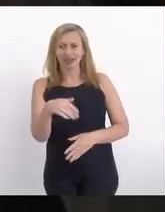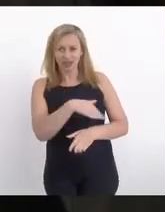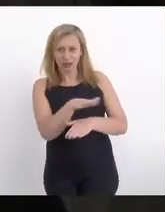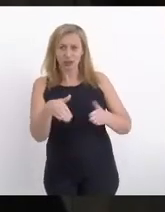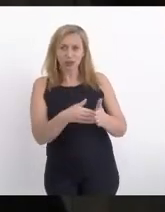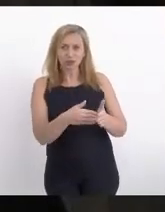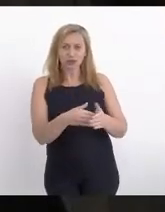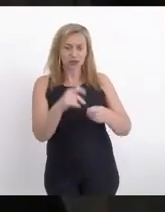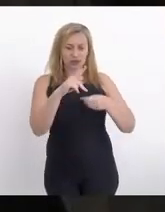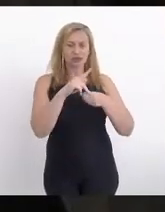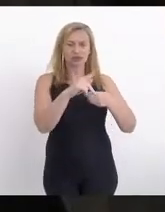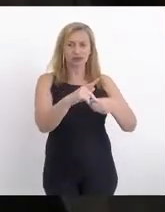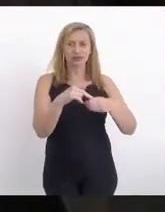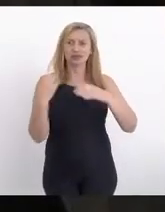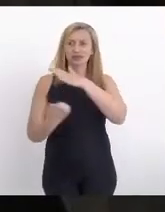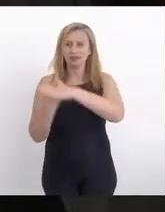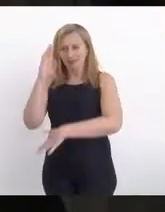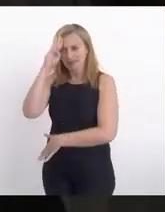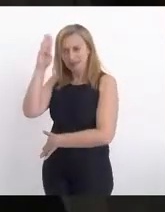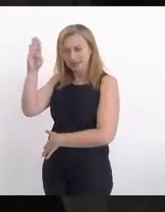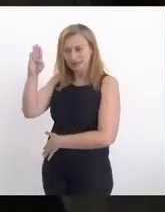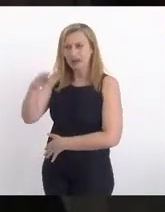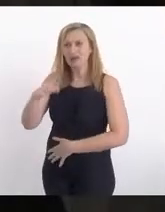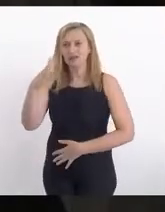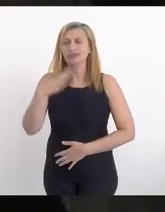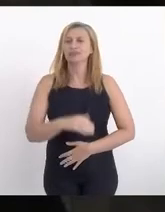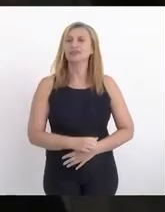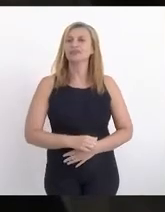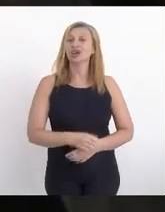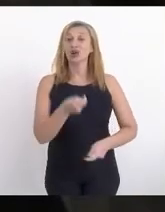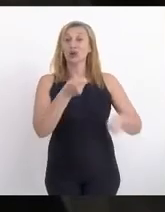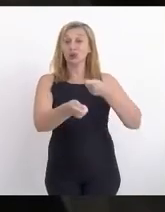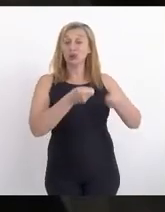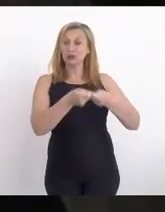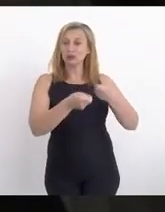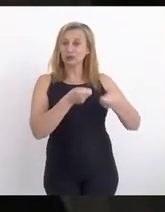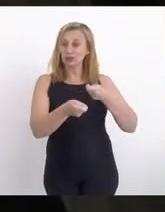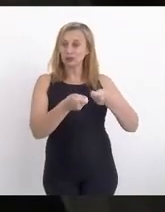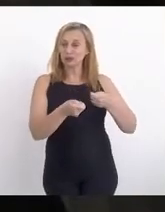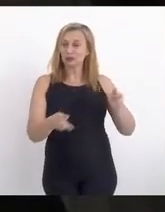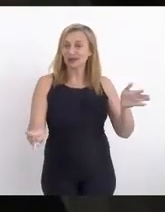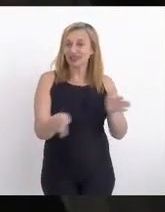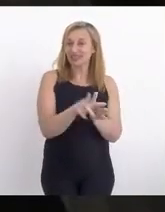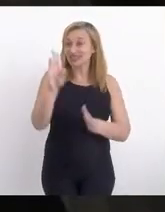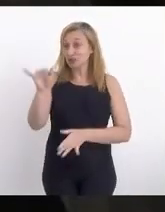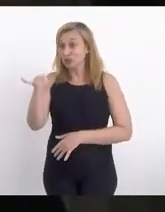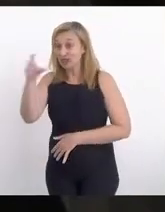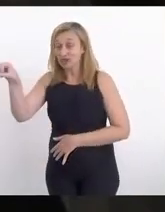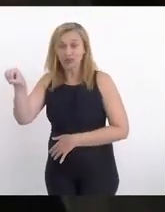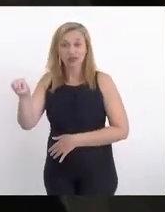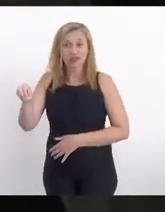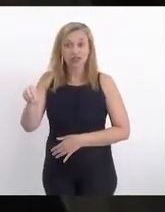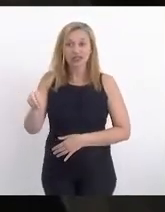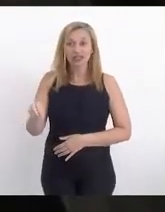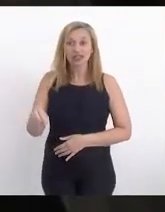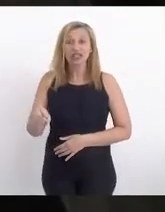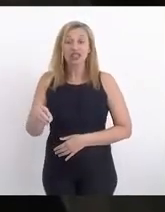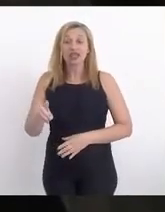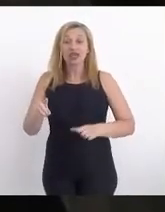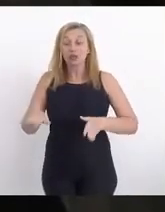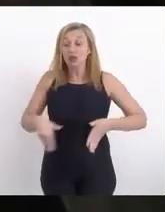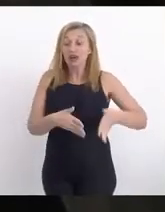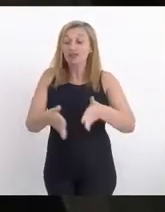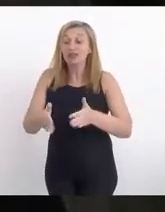Petrobras é a principal estatal nacional, que o controle majoritário é da União, que rumo ela tem que seguir?